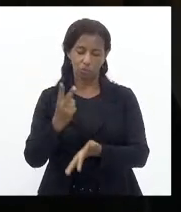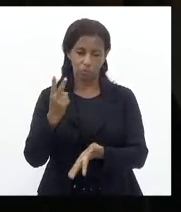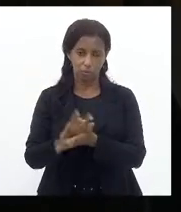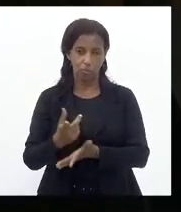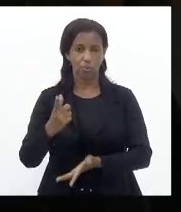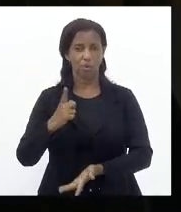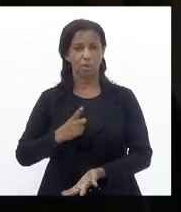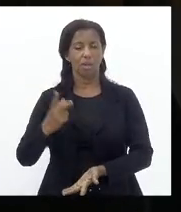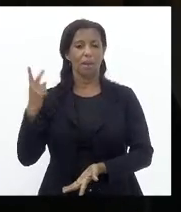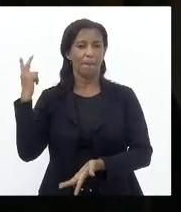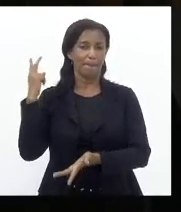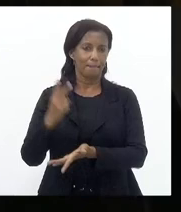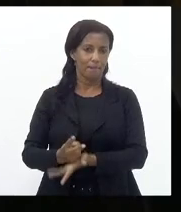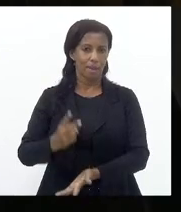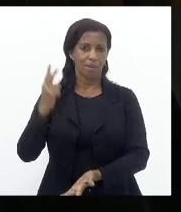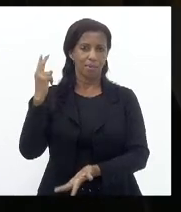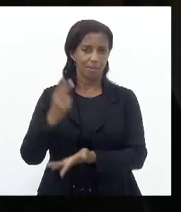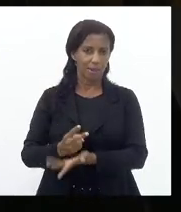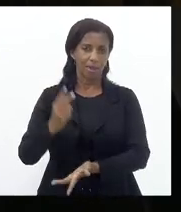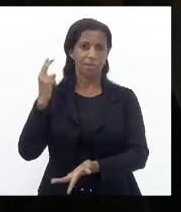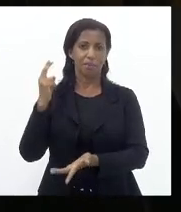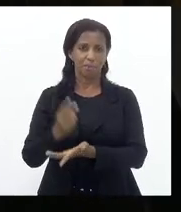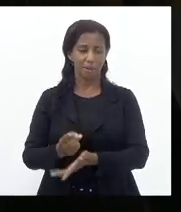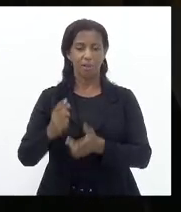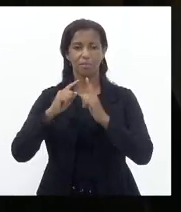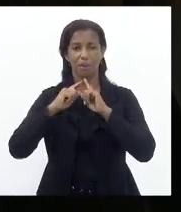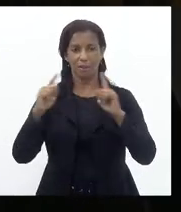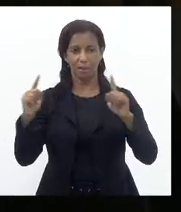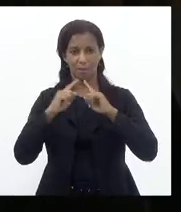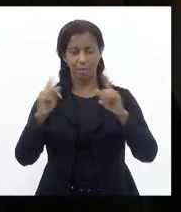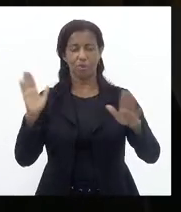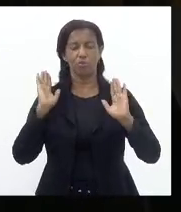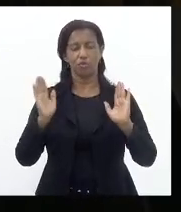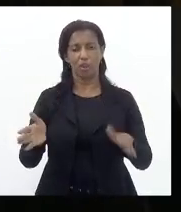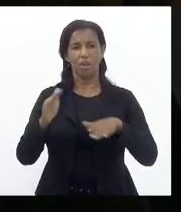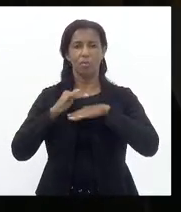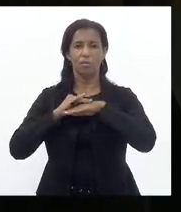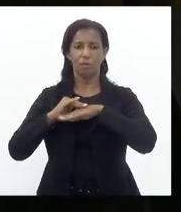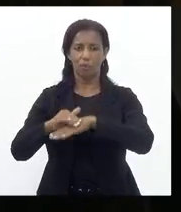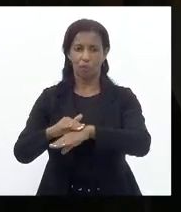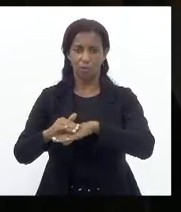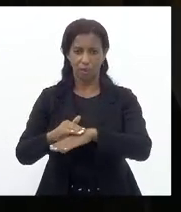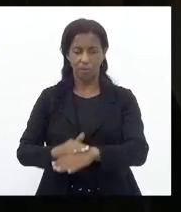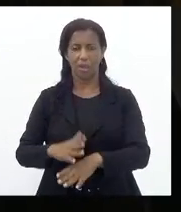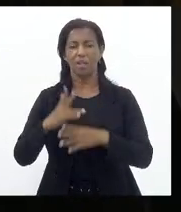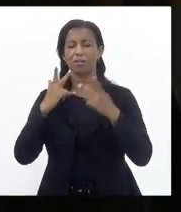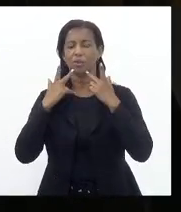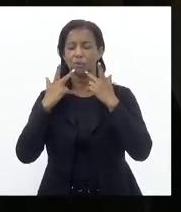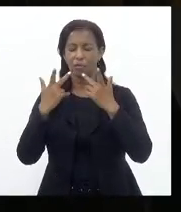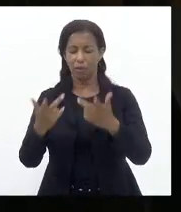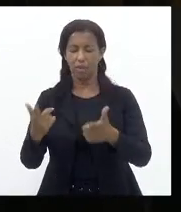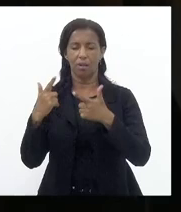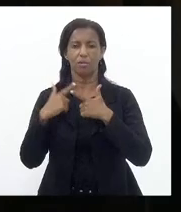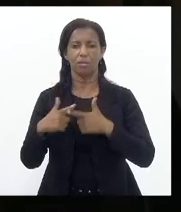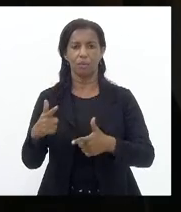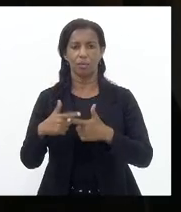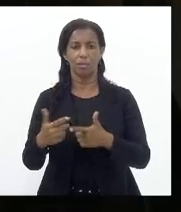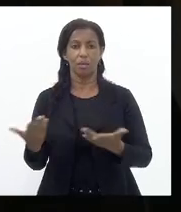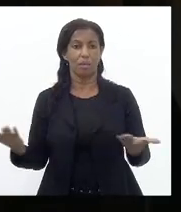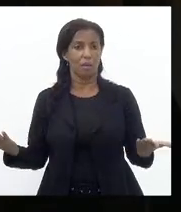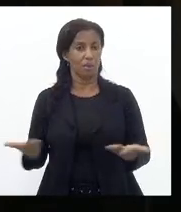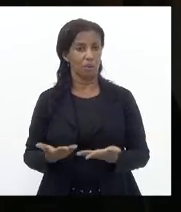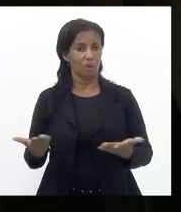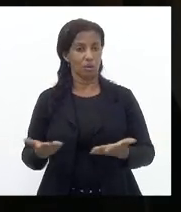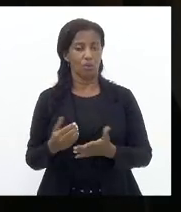Essas mesmas Queixas Então já foi Conversado Já foi exposto O problema Eu agora